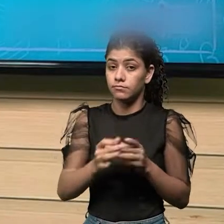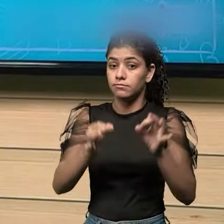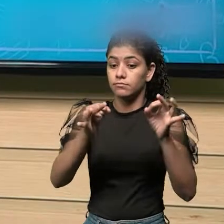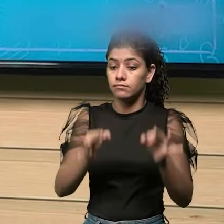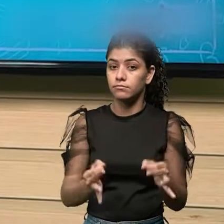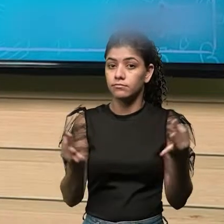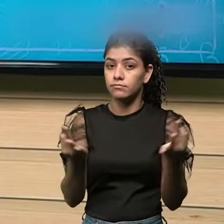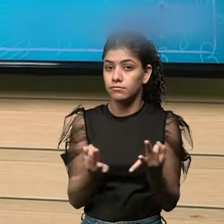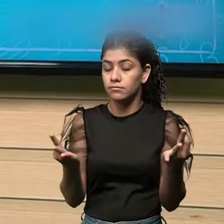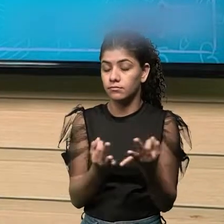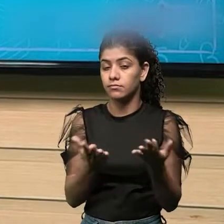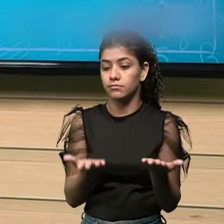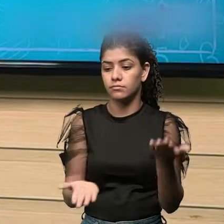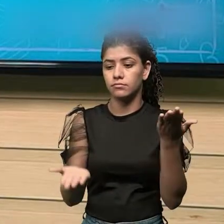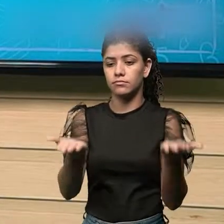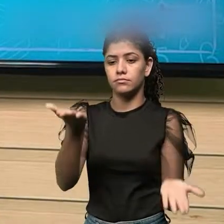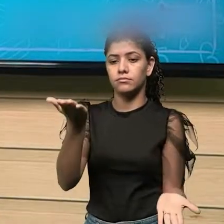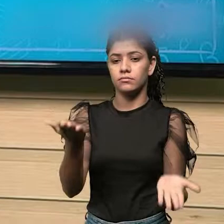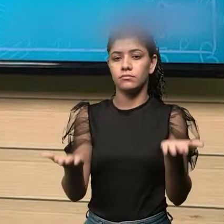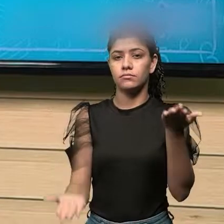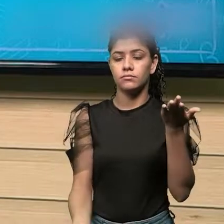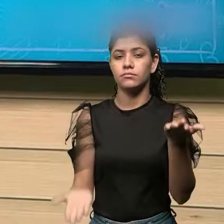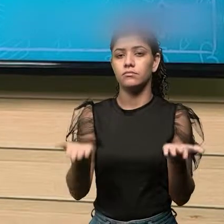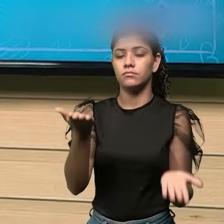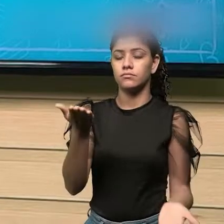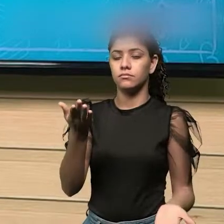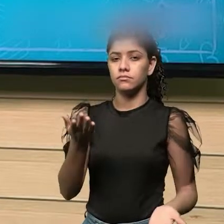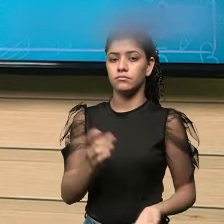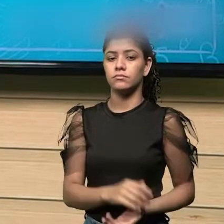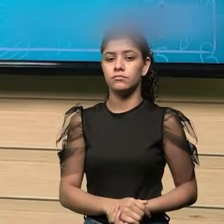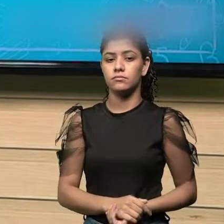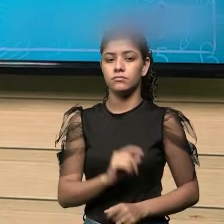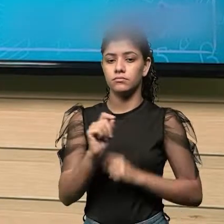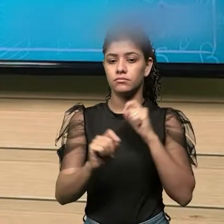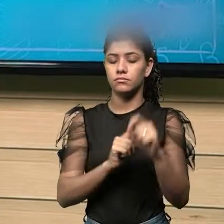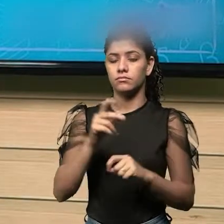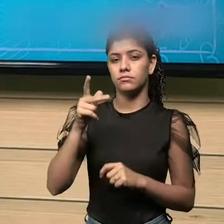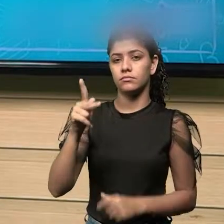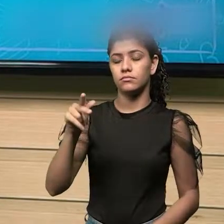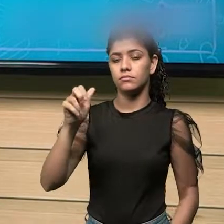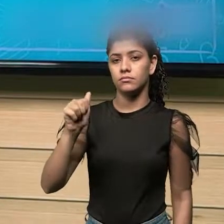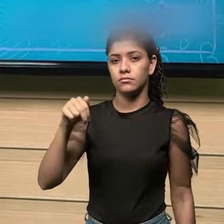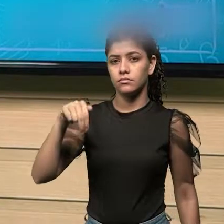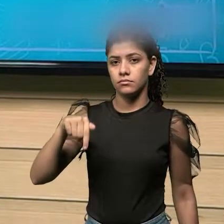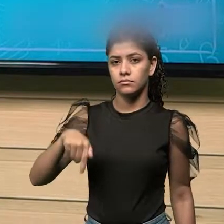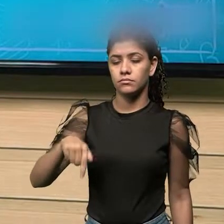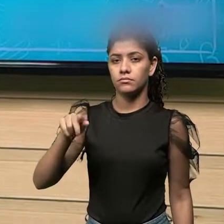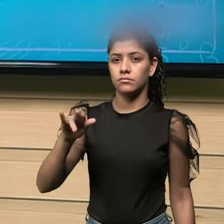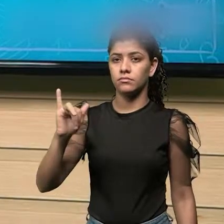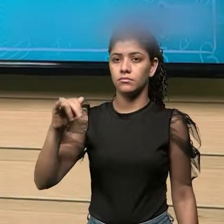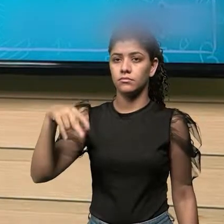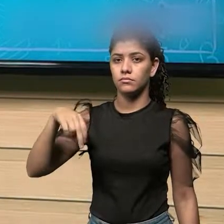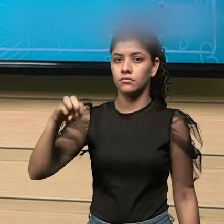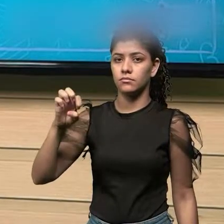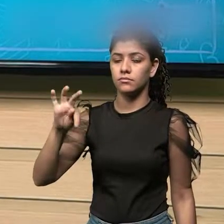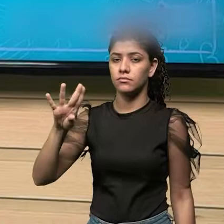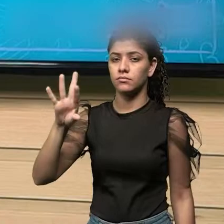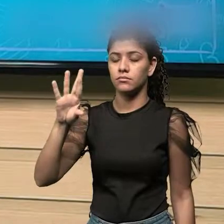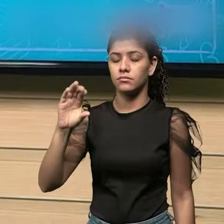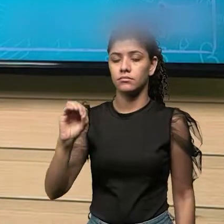que irá se medir. Seja uma balança de precisão, seja um paquímetro, como já falei.